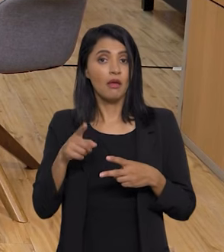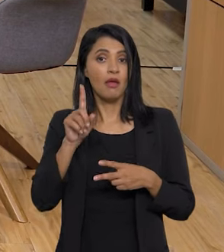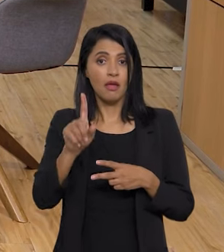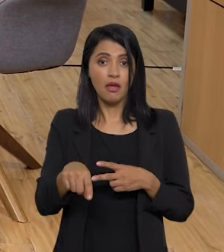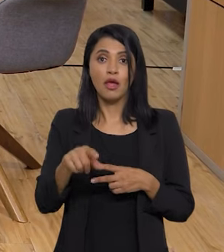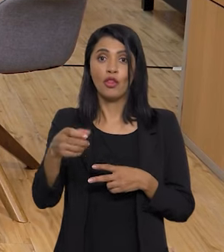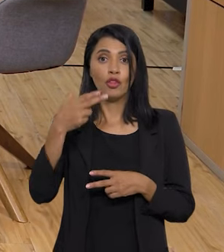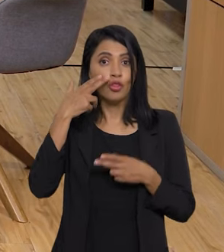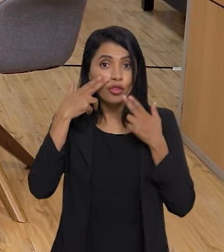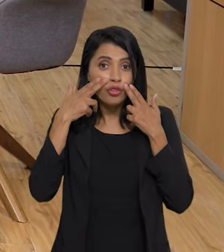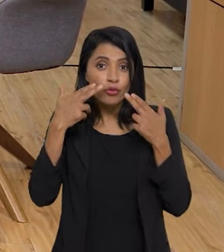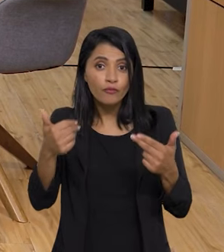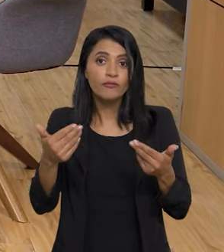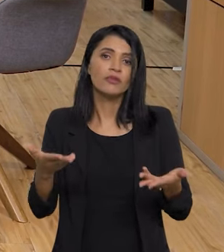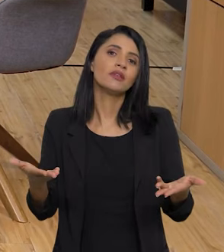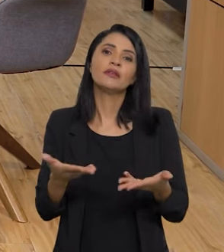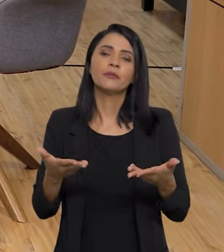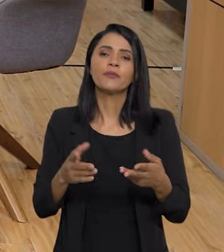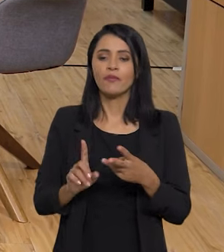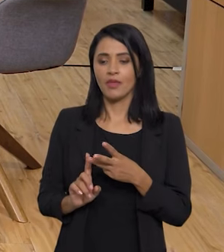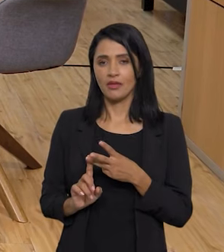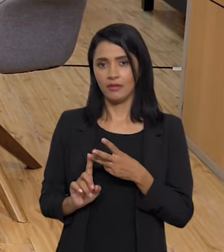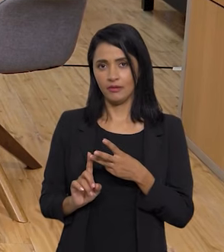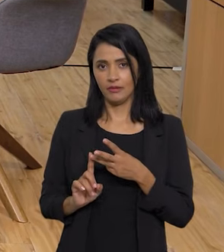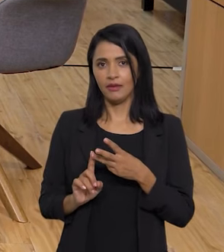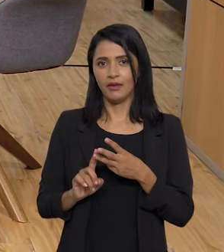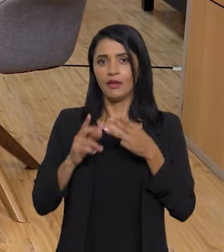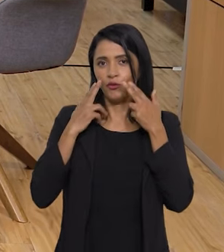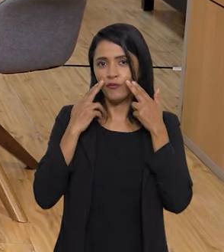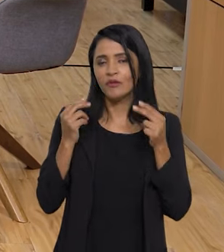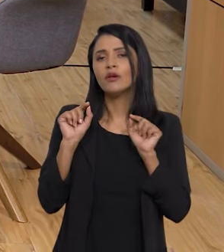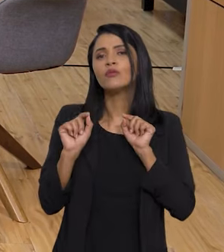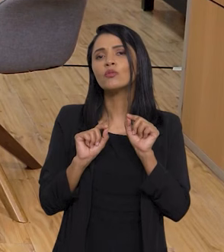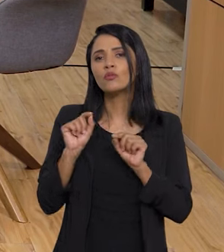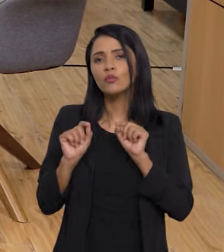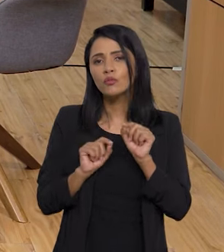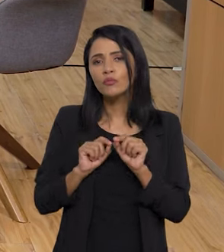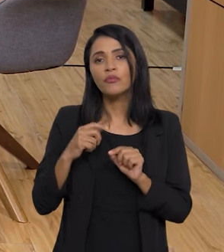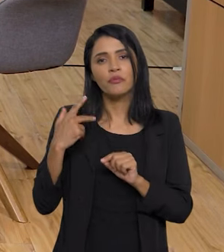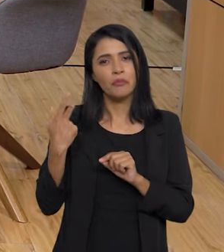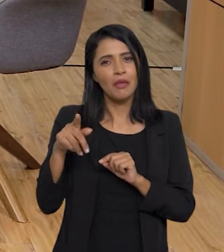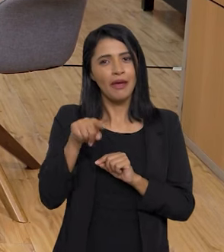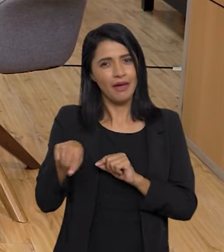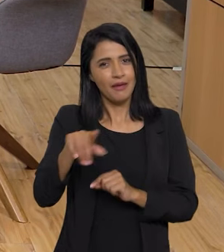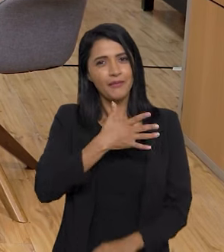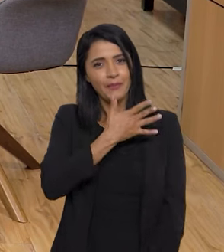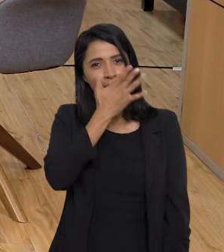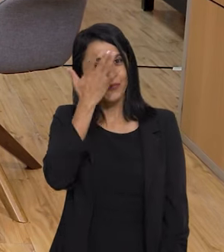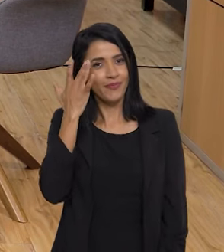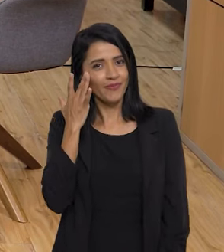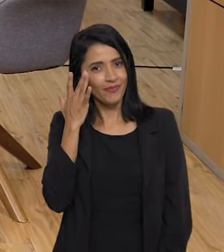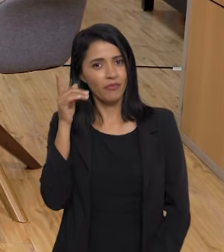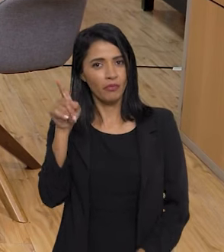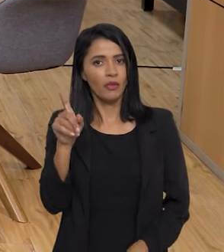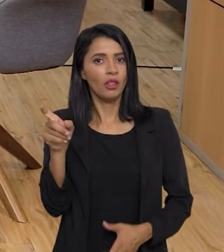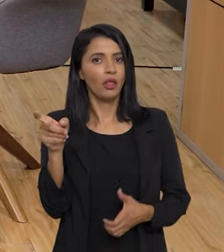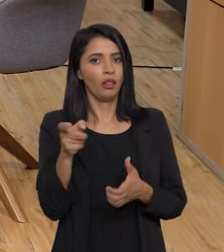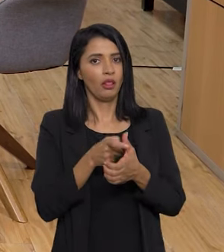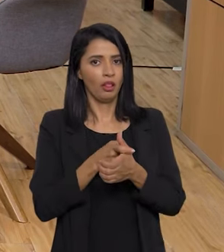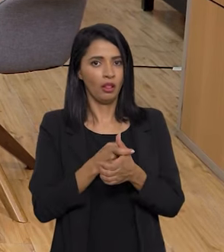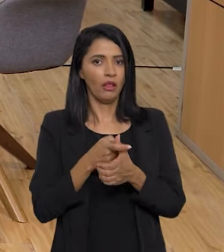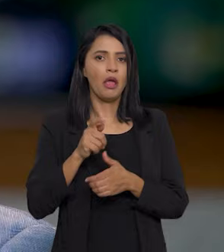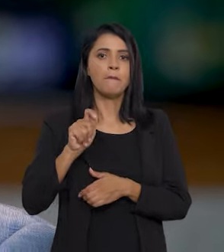novidade. A terceira novidade é que aquelas pessoas que devem